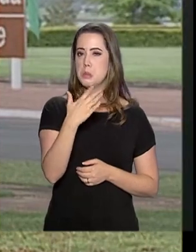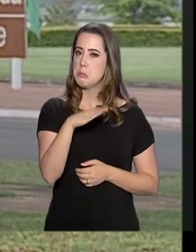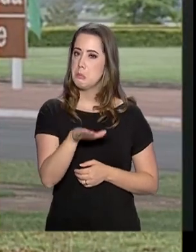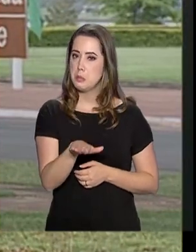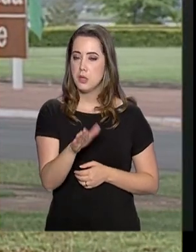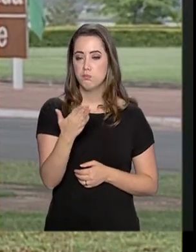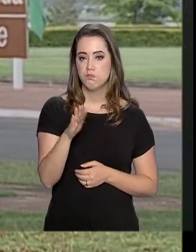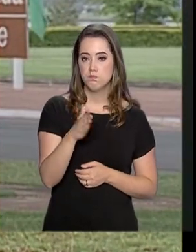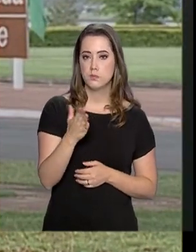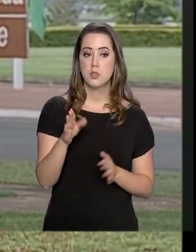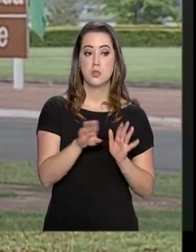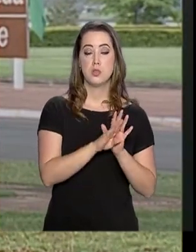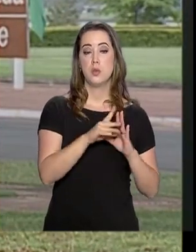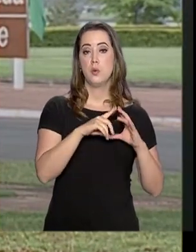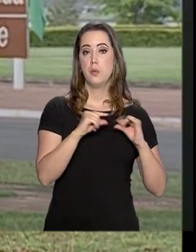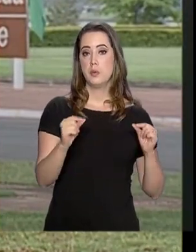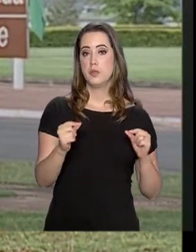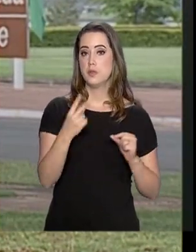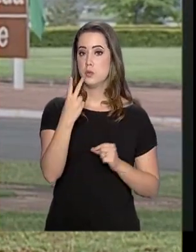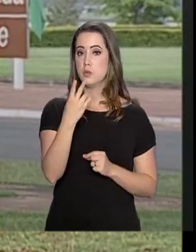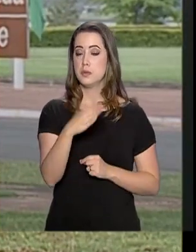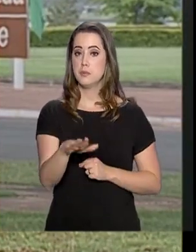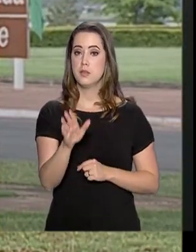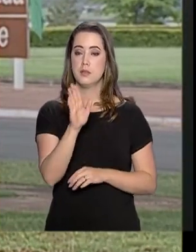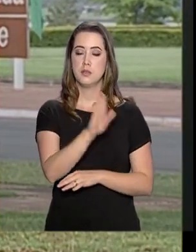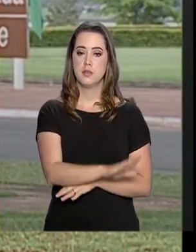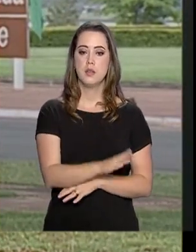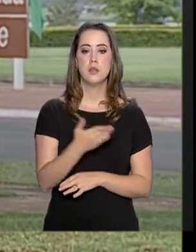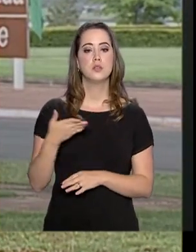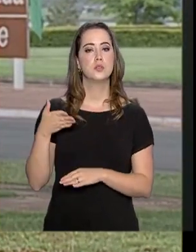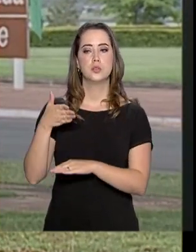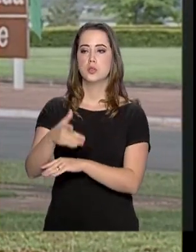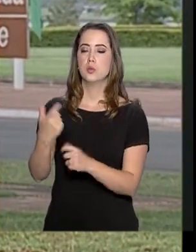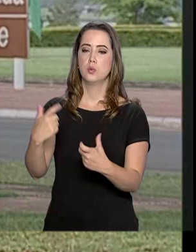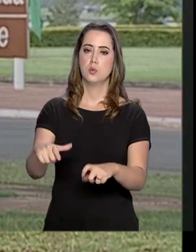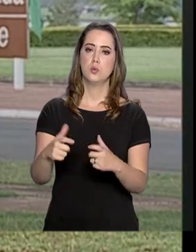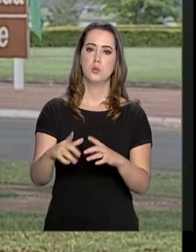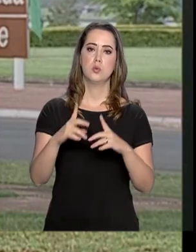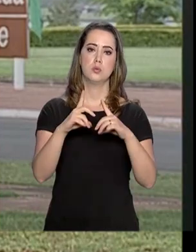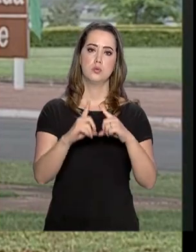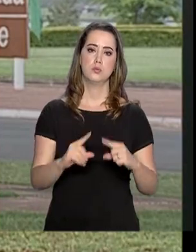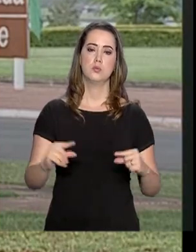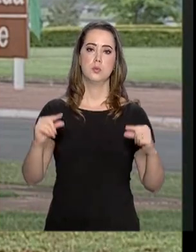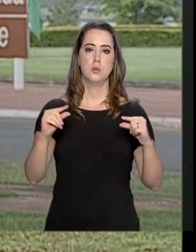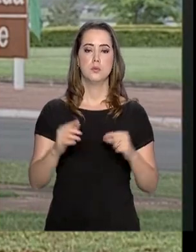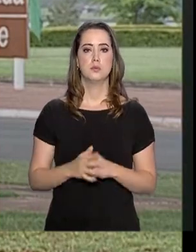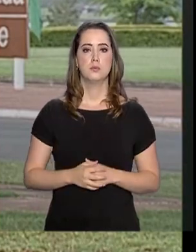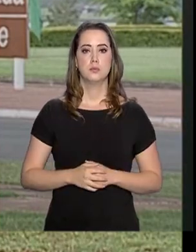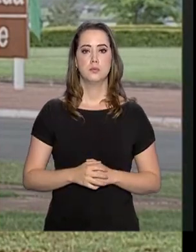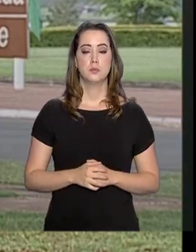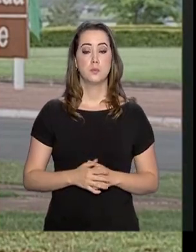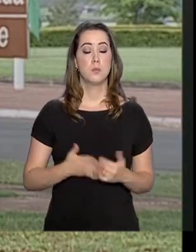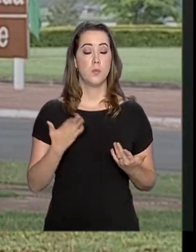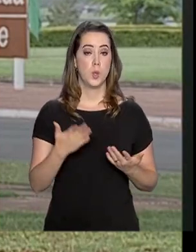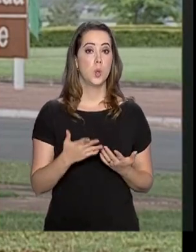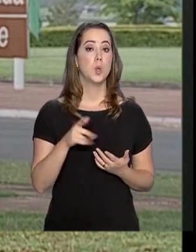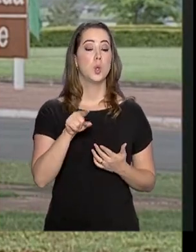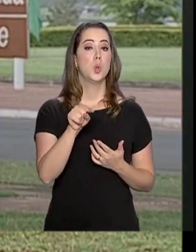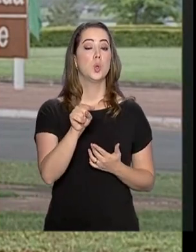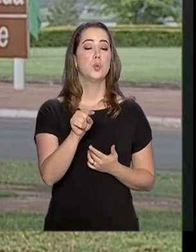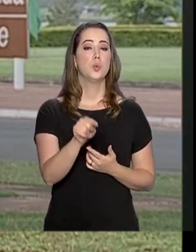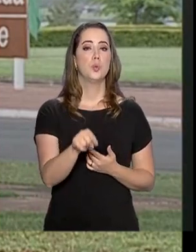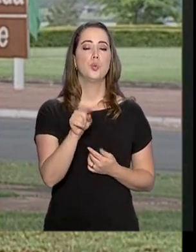Brasília aproximadamente duas e meia da tarde e seguiu direto aqui para o Palácio da Alvorada. No hospital foram